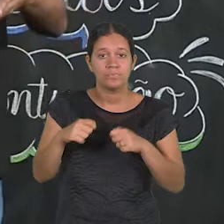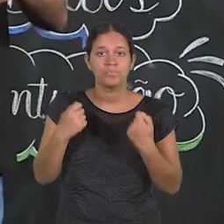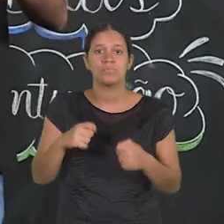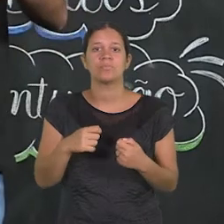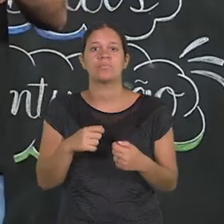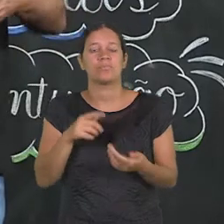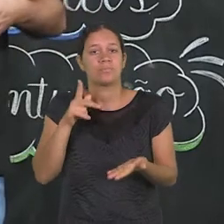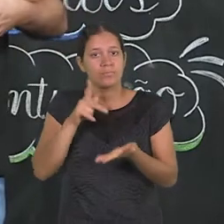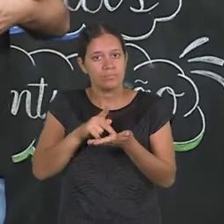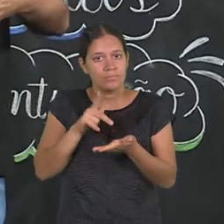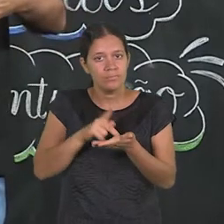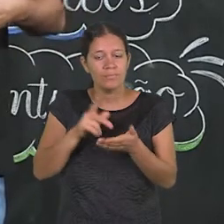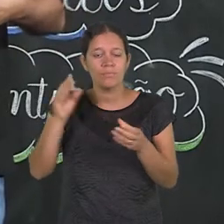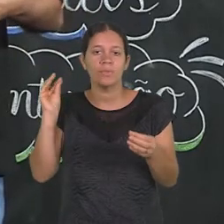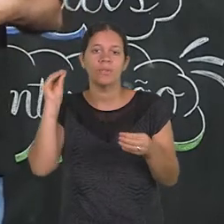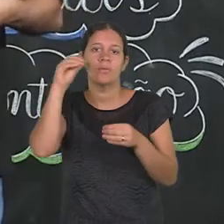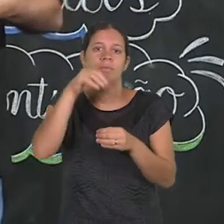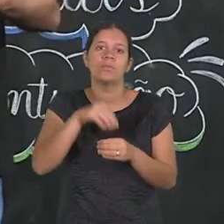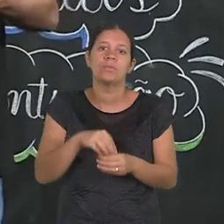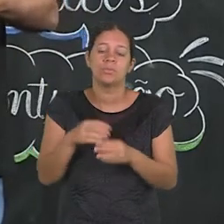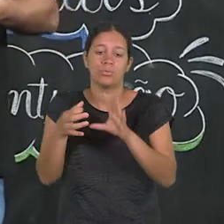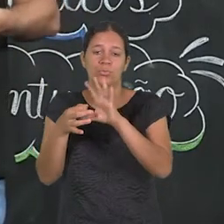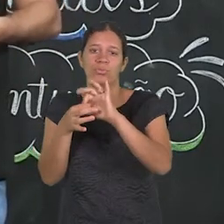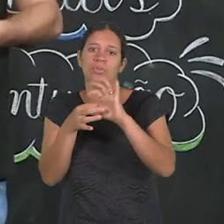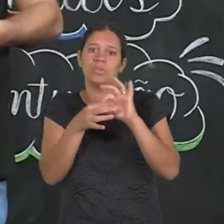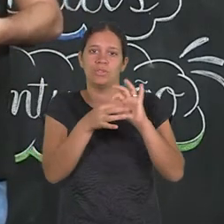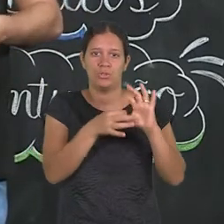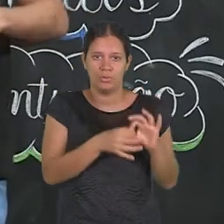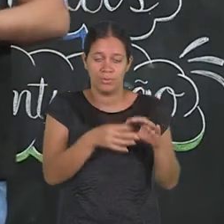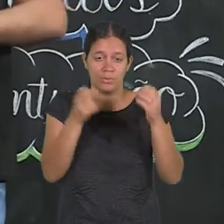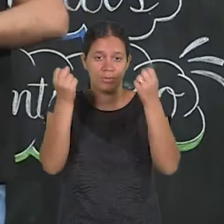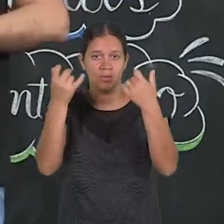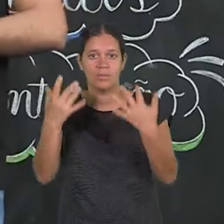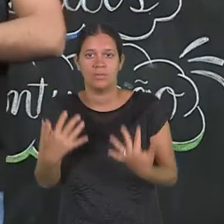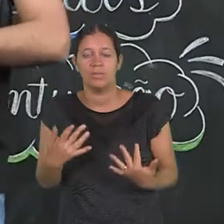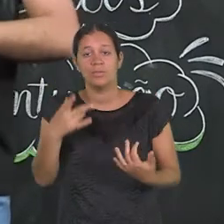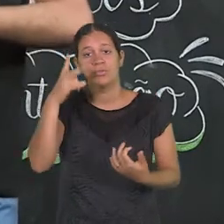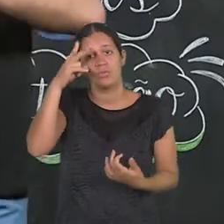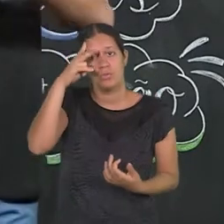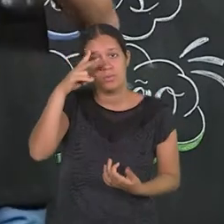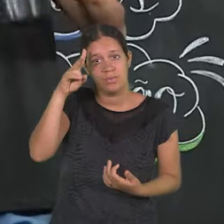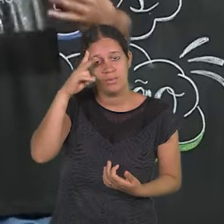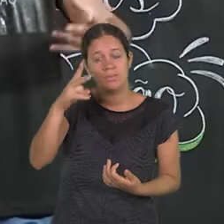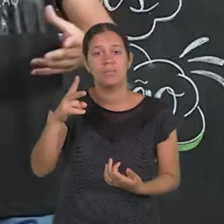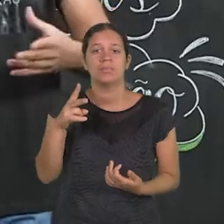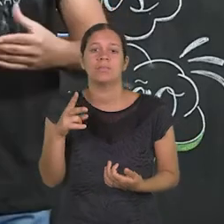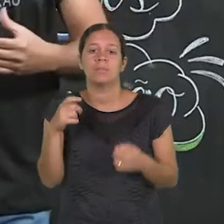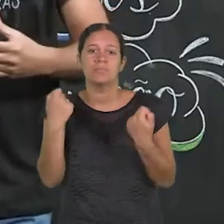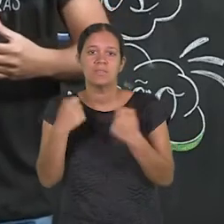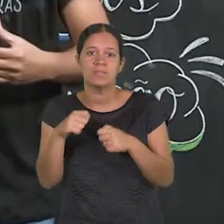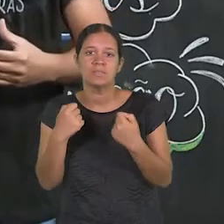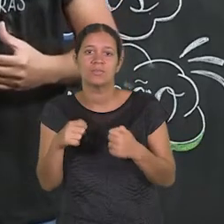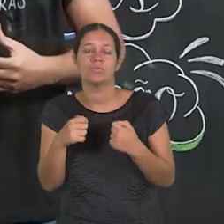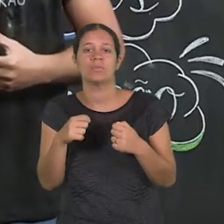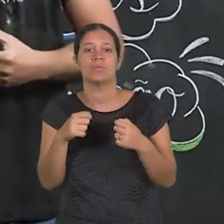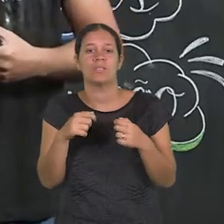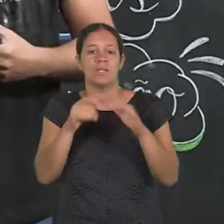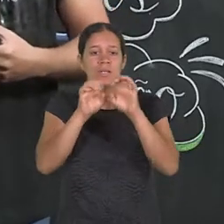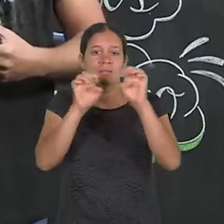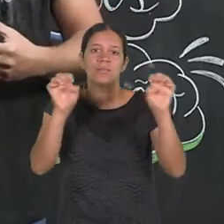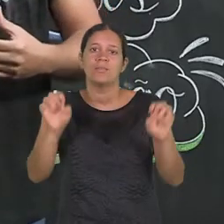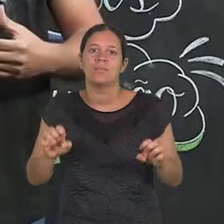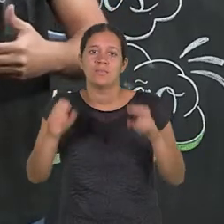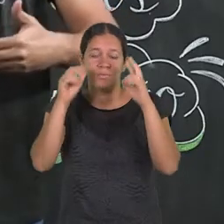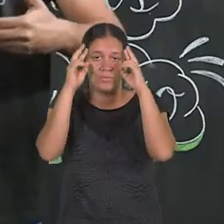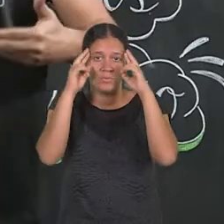situação realista dentro de um contexto narrativo. Mesmo que seja uma história extremamente ficcional, ela precisa respeitar essa